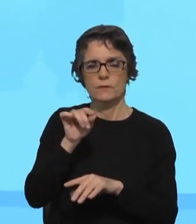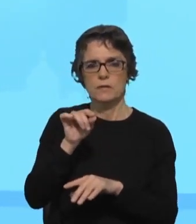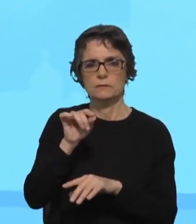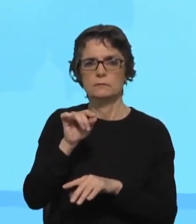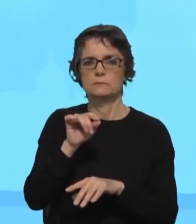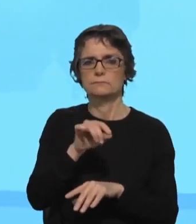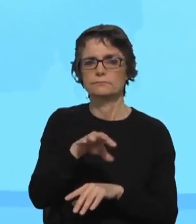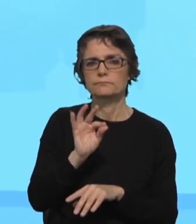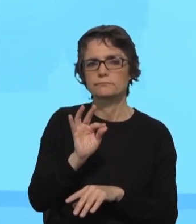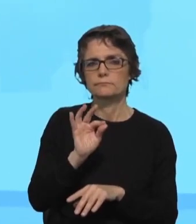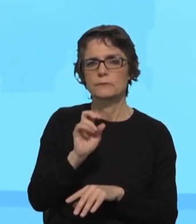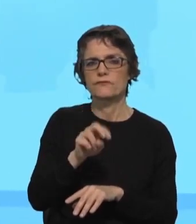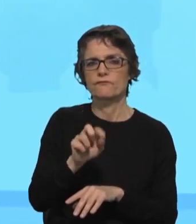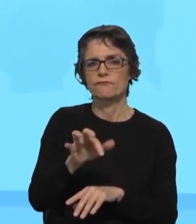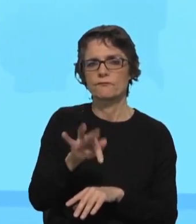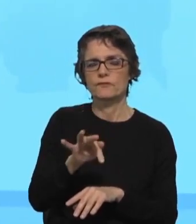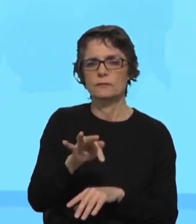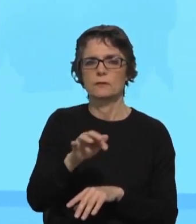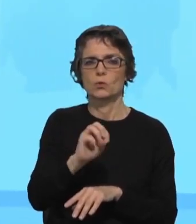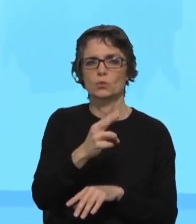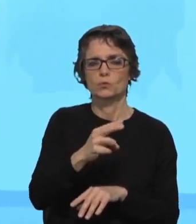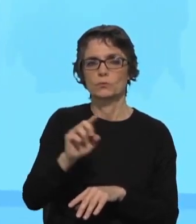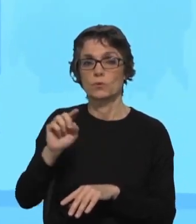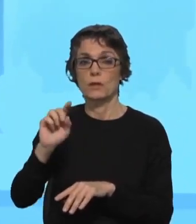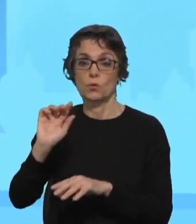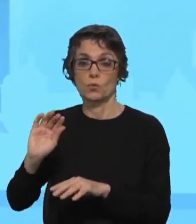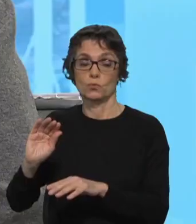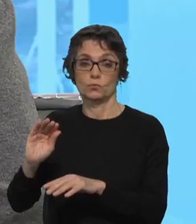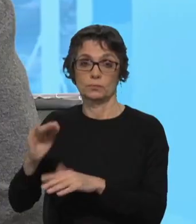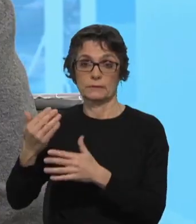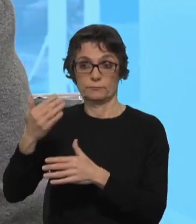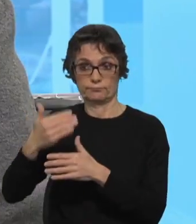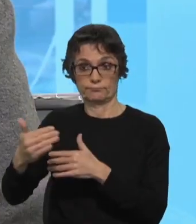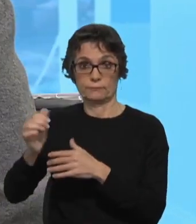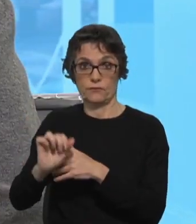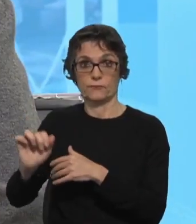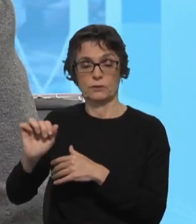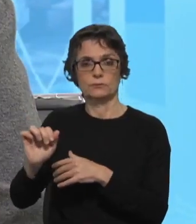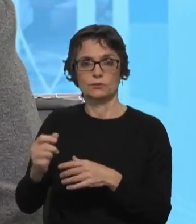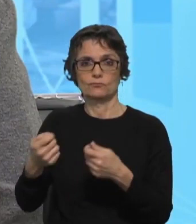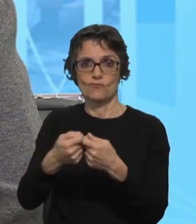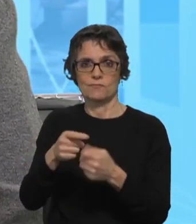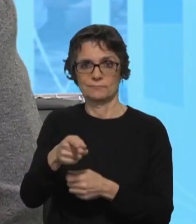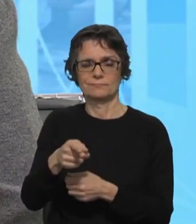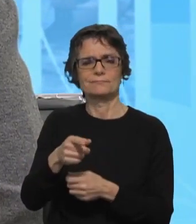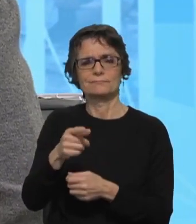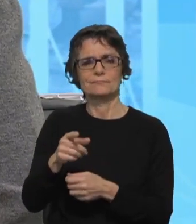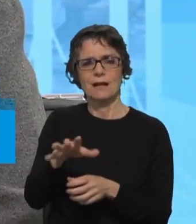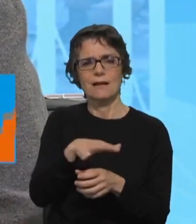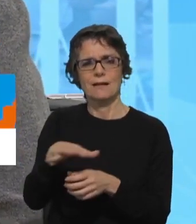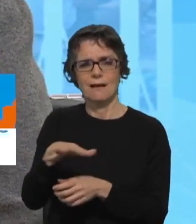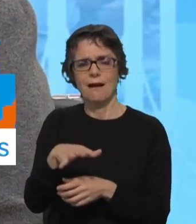início das funções do Hélder, são coincidentes. Que relação a estabelecer entre dois organismos que iniciam as suas funções nesta área?